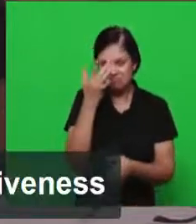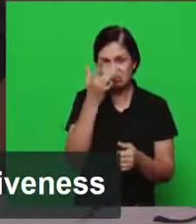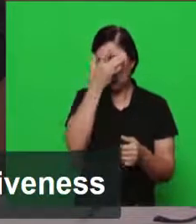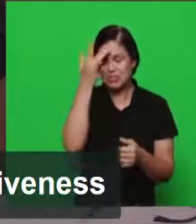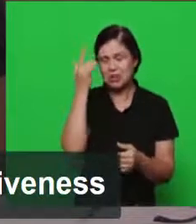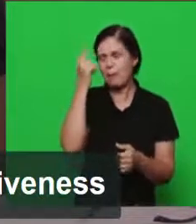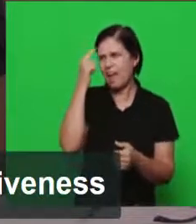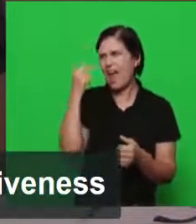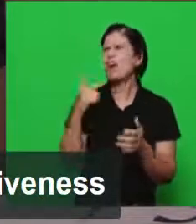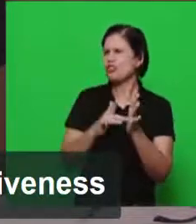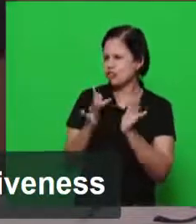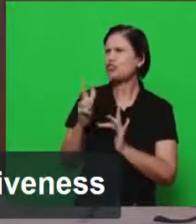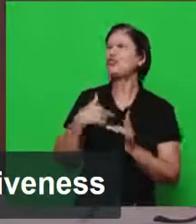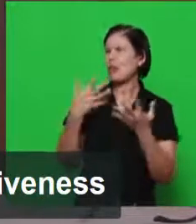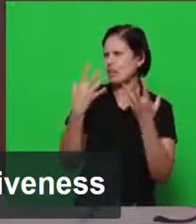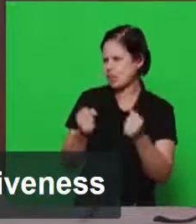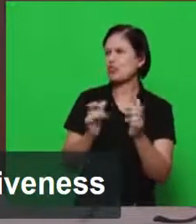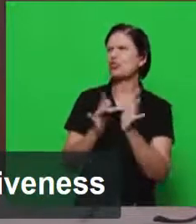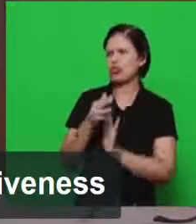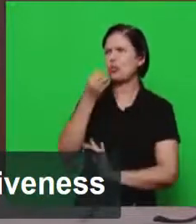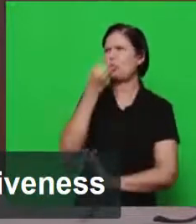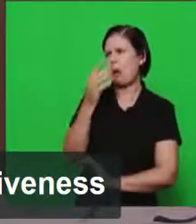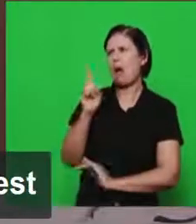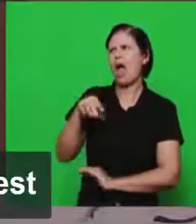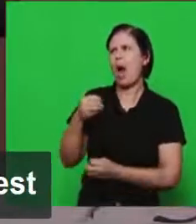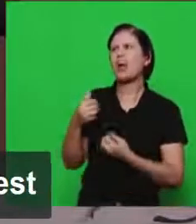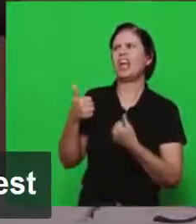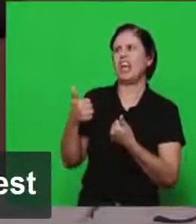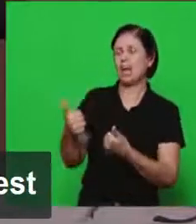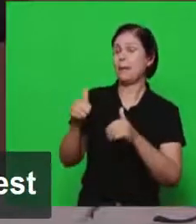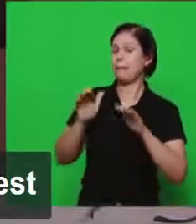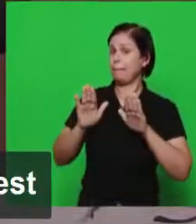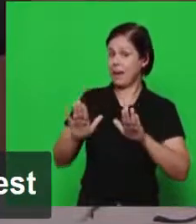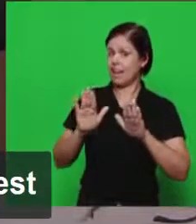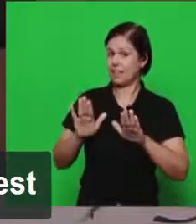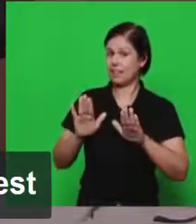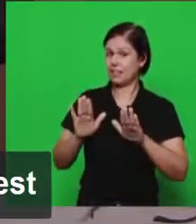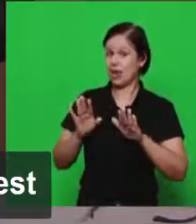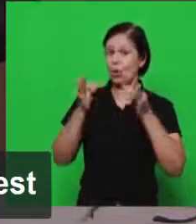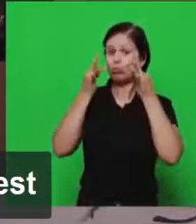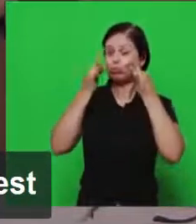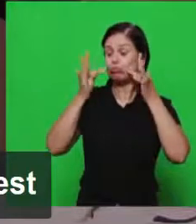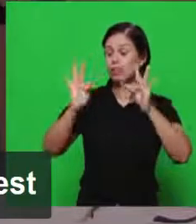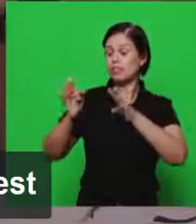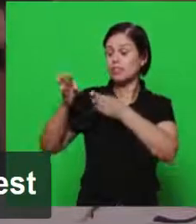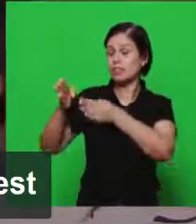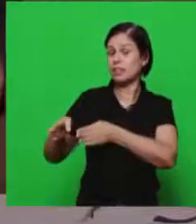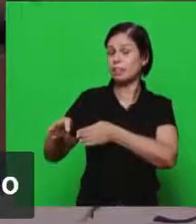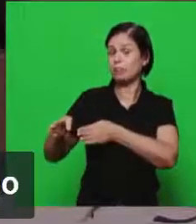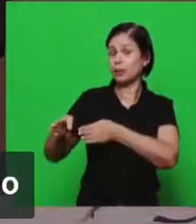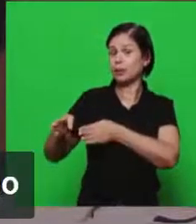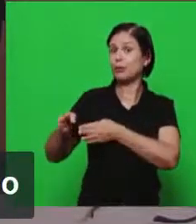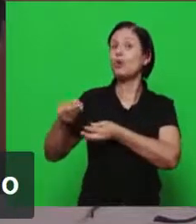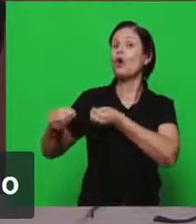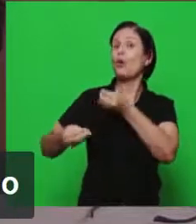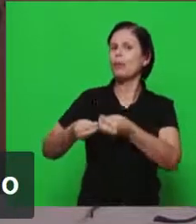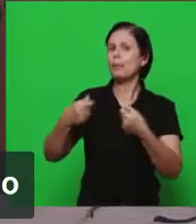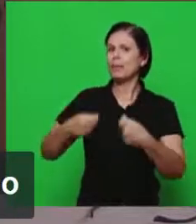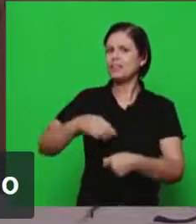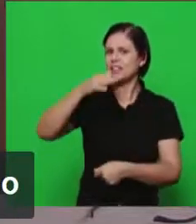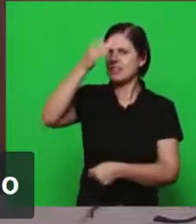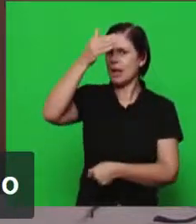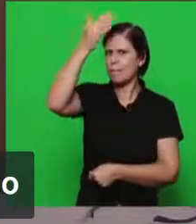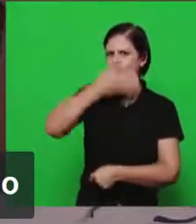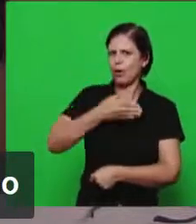é bom Jesus é bom agora a eficácia do evangelho é a experiência e a prova é daquele que